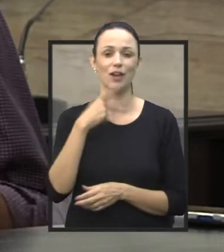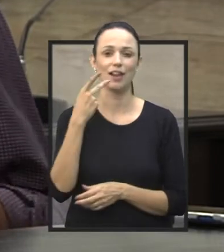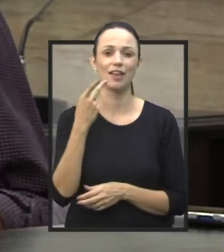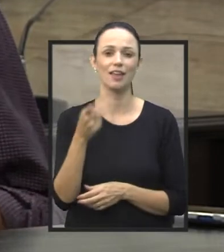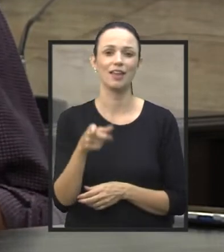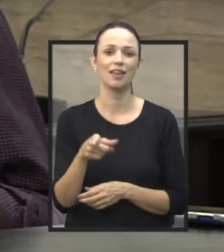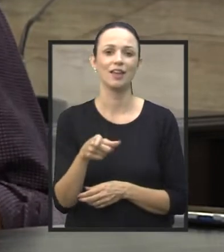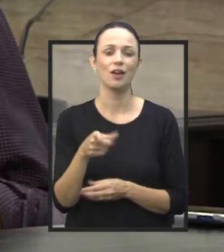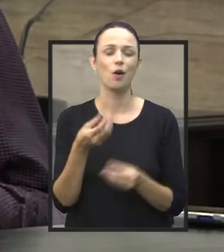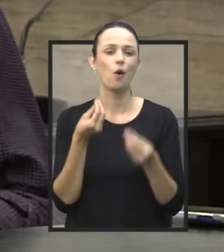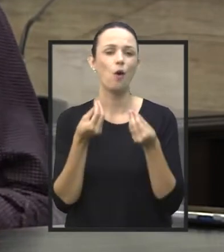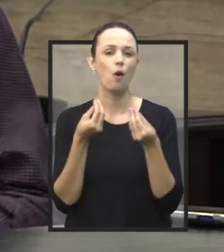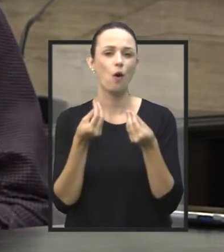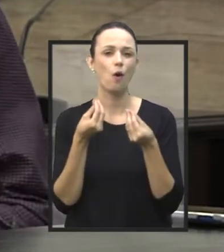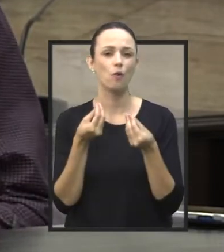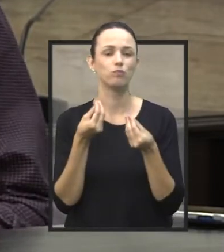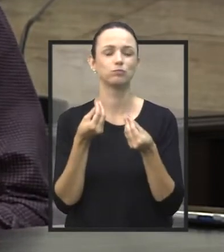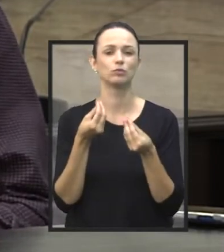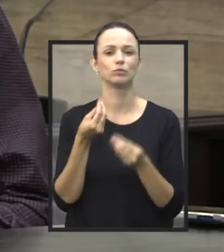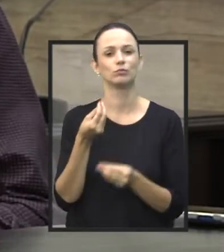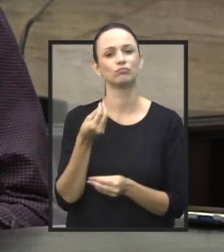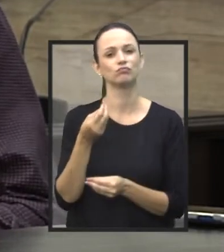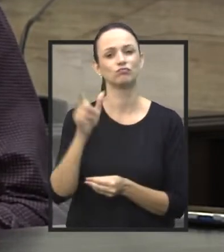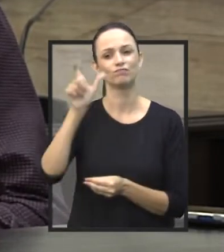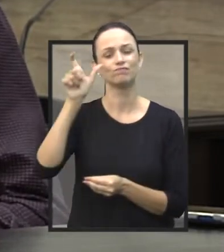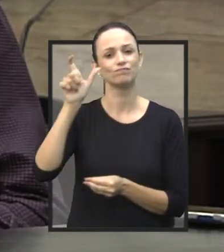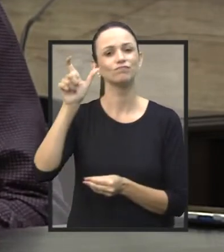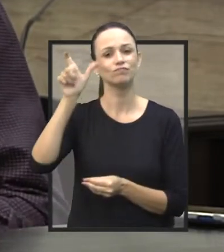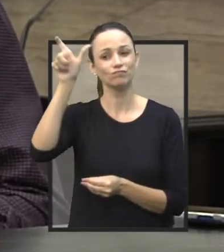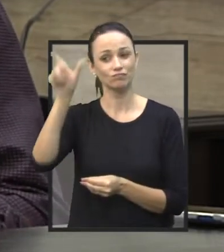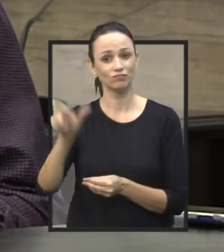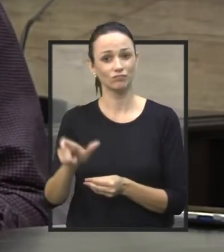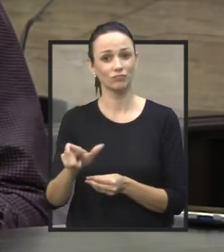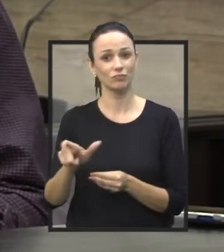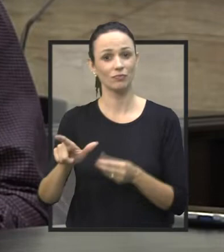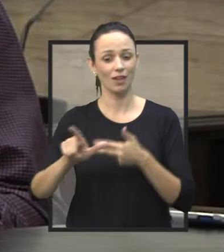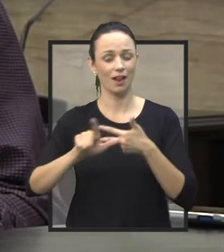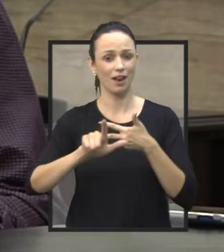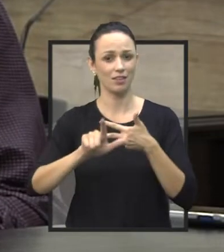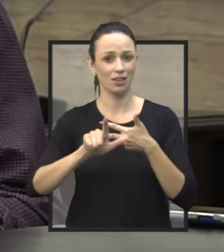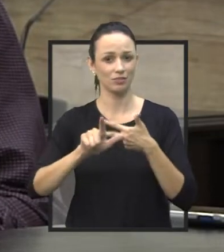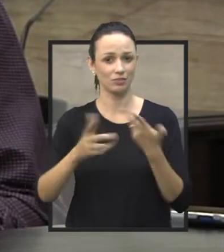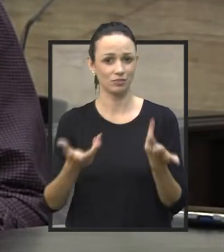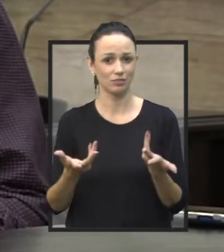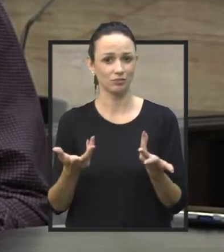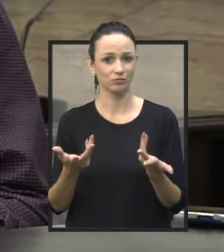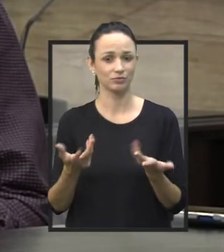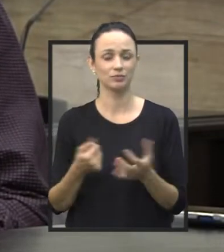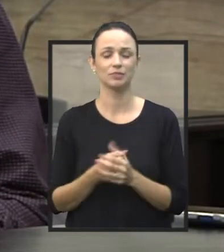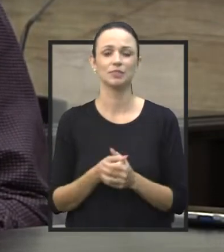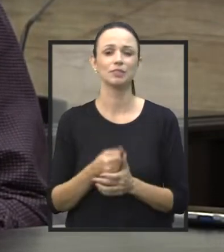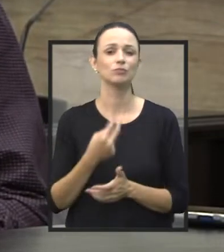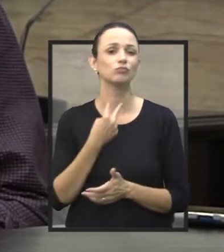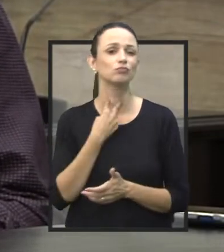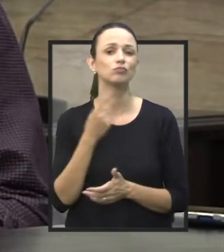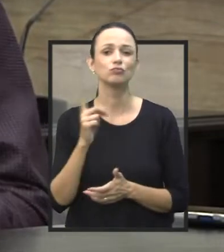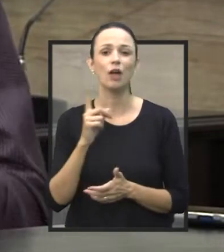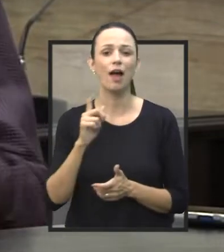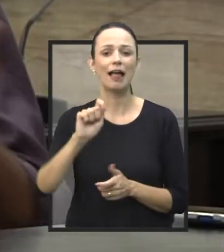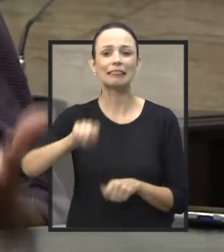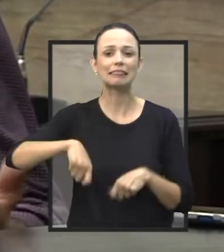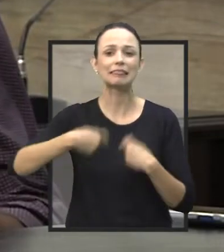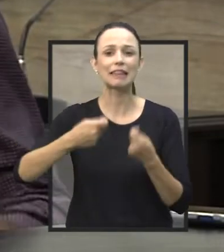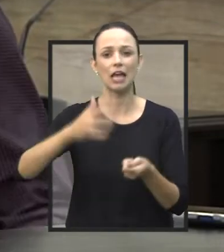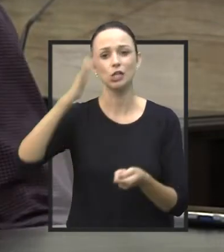como um membro do legislativo da cidade, nós não temos condições de dar uma solução